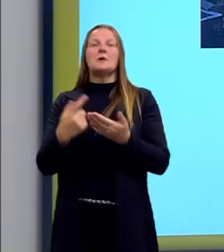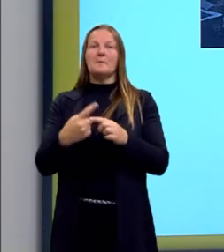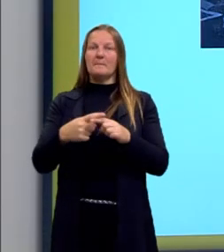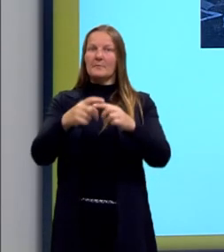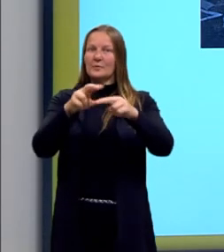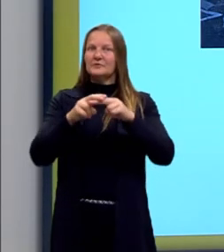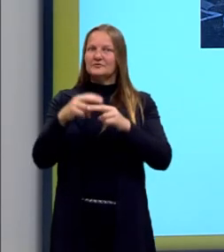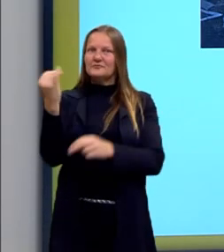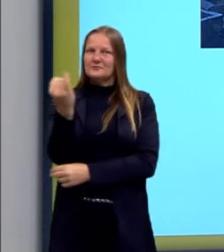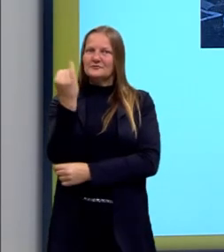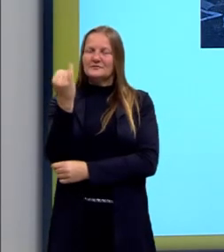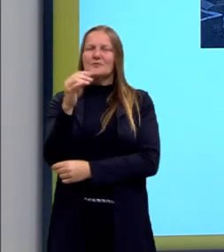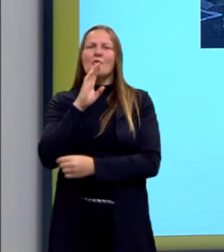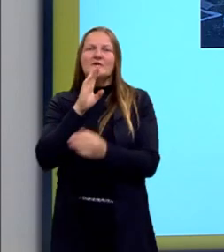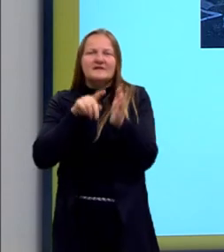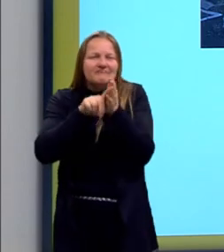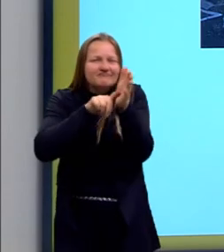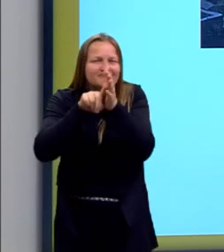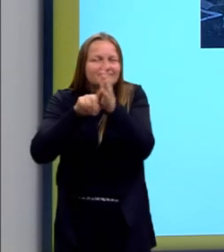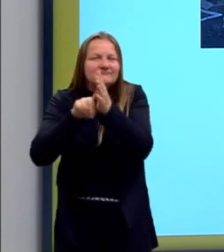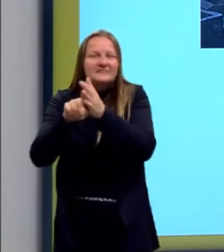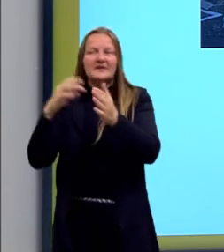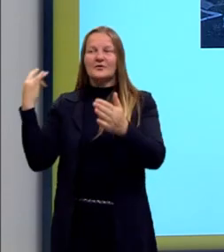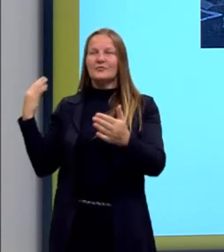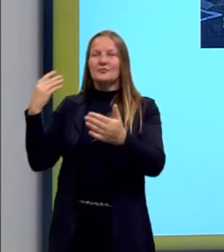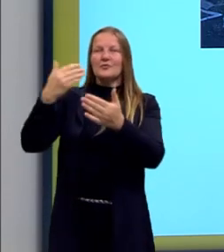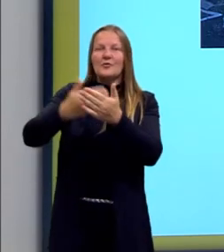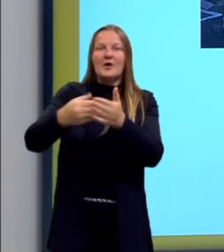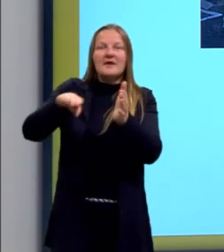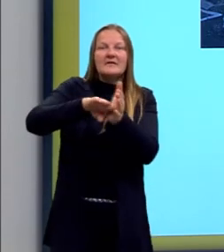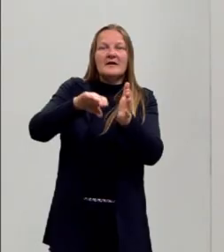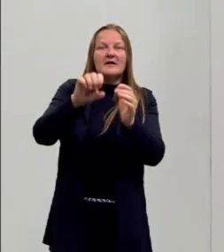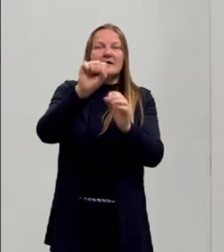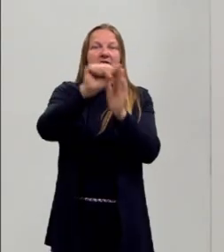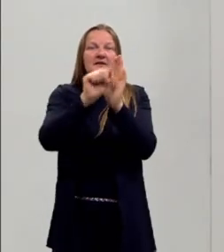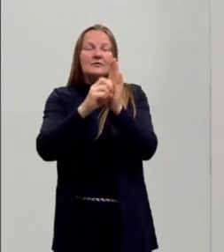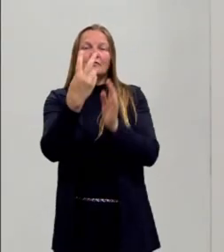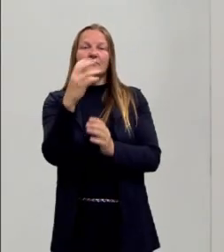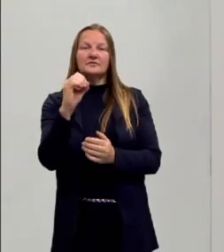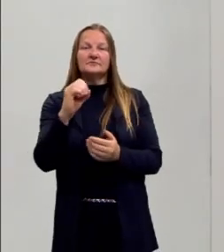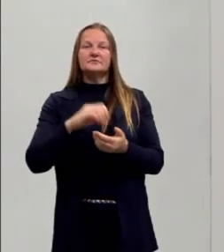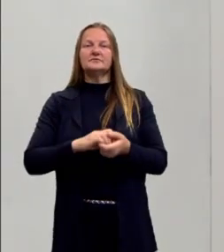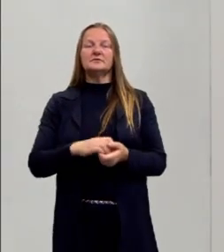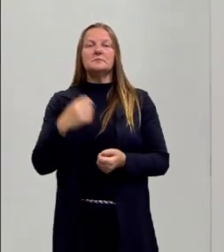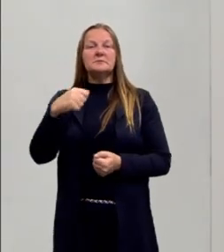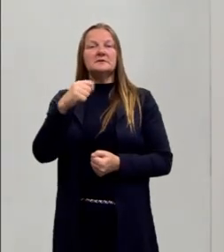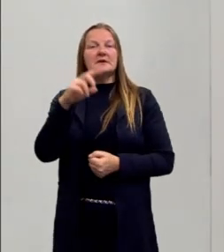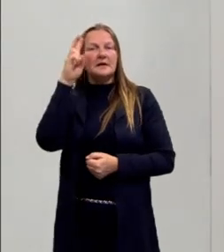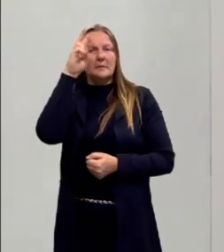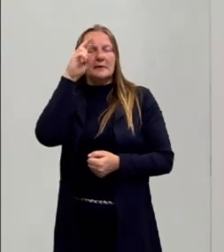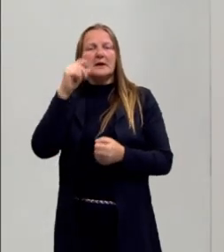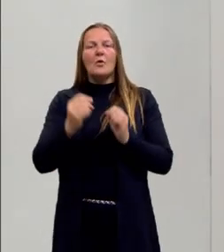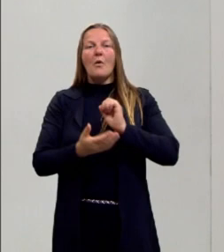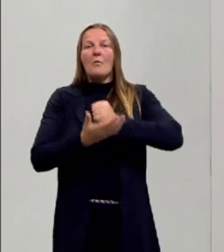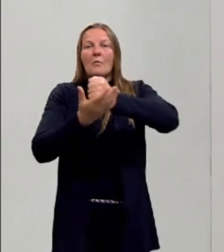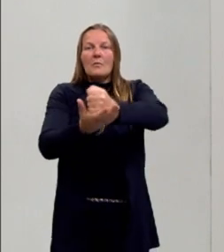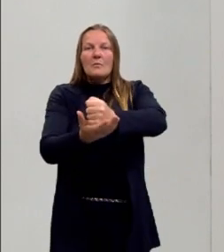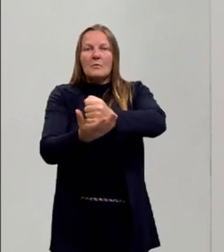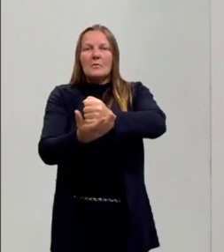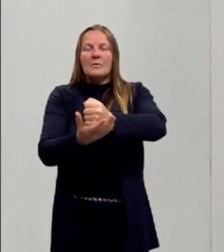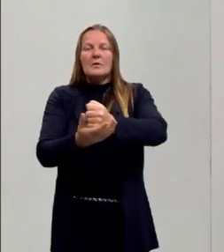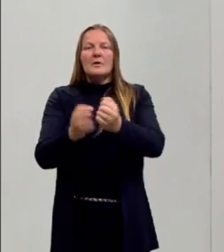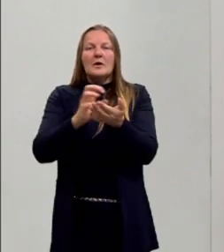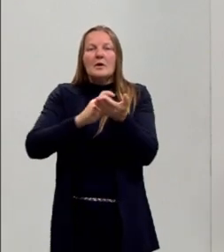sair da antiguidade e vier aqui para o século XX, a gente tem que lembrar daquelas mulheres que ajudaram nos